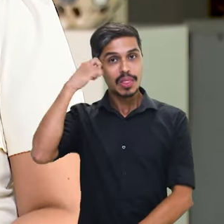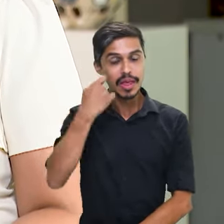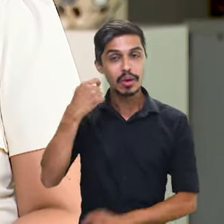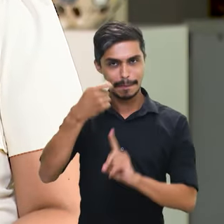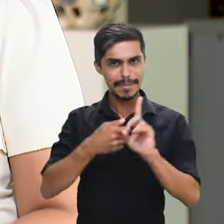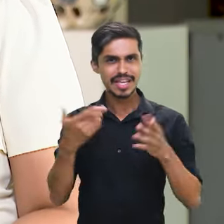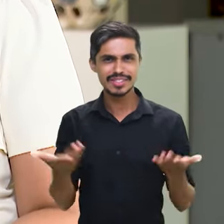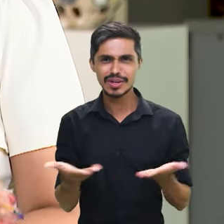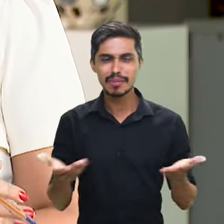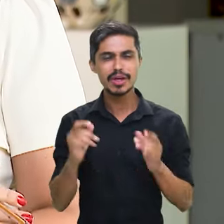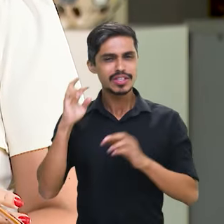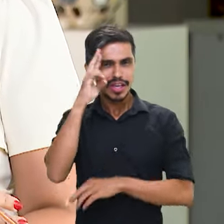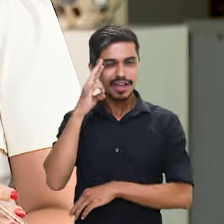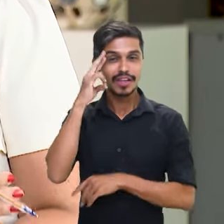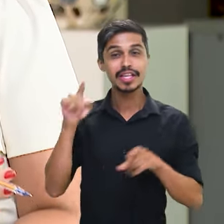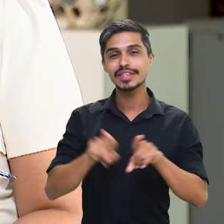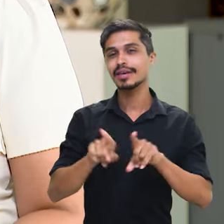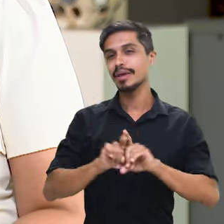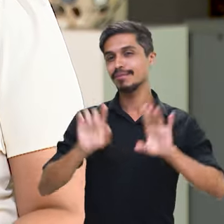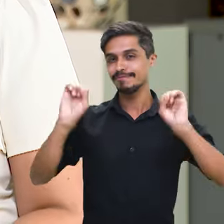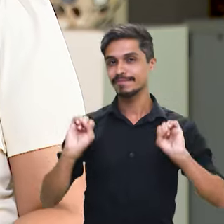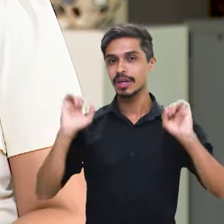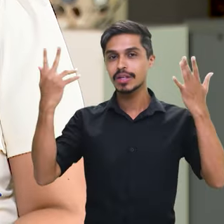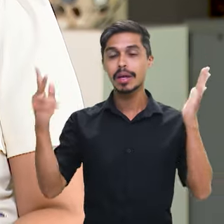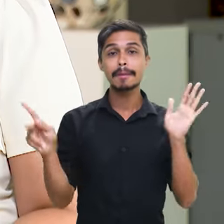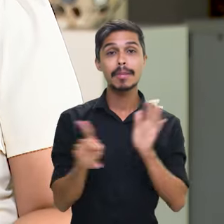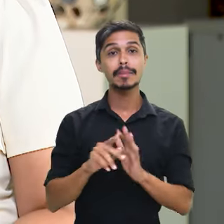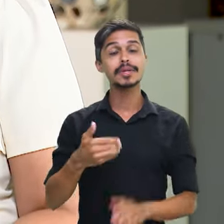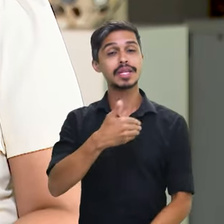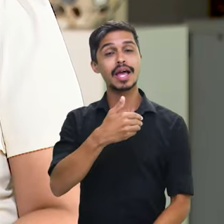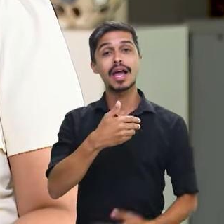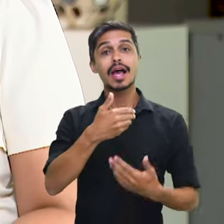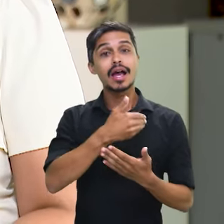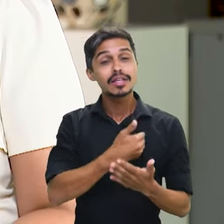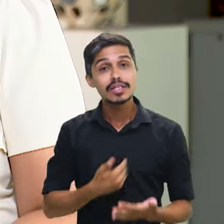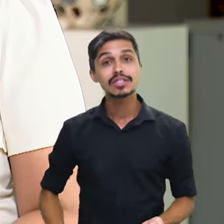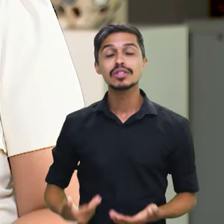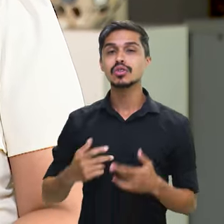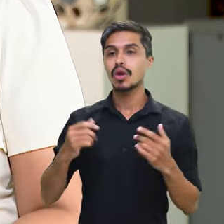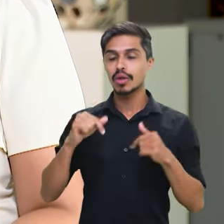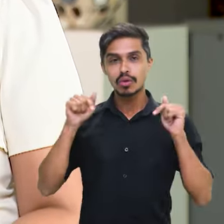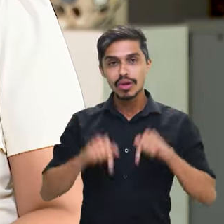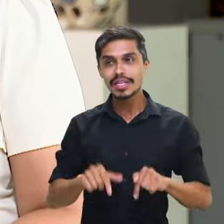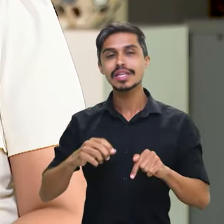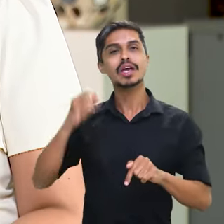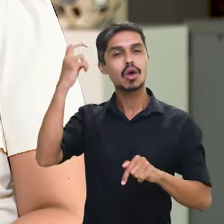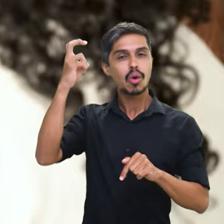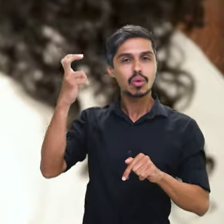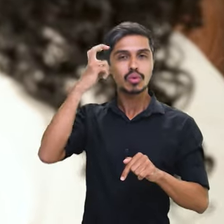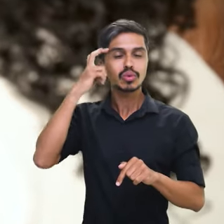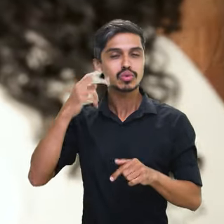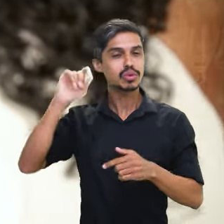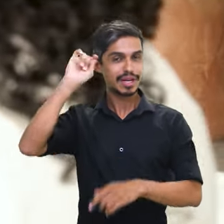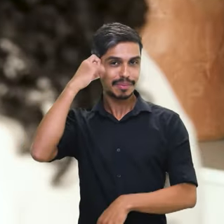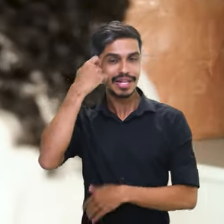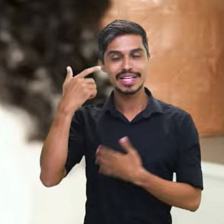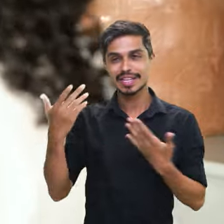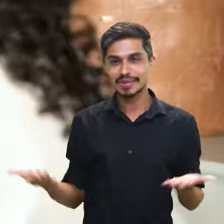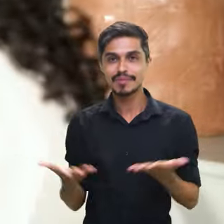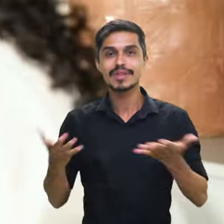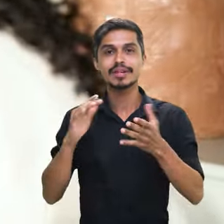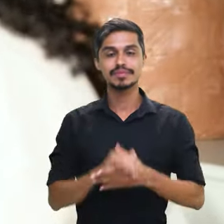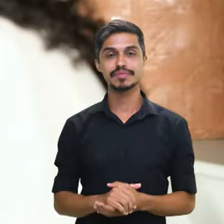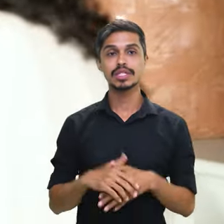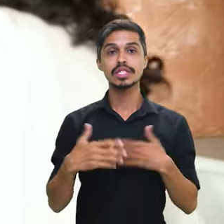que é um período de reflexão, também um período de celebração da cultura e da história afro-brasileira. O órgão